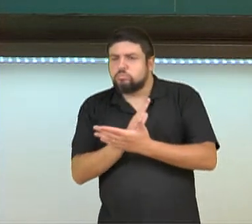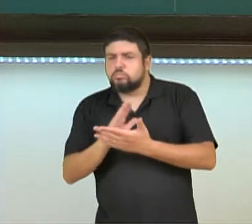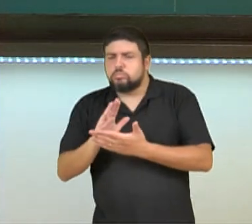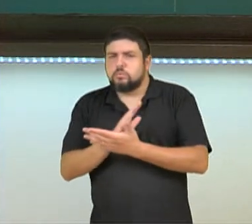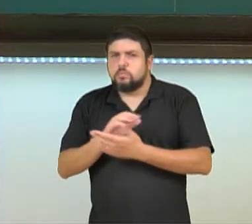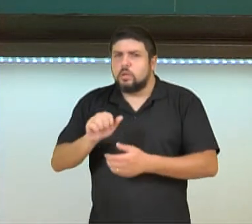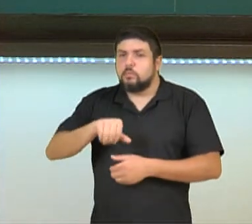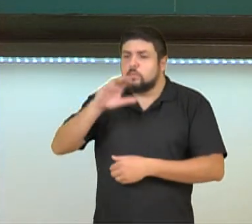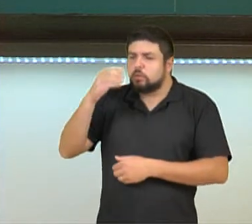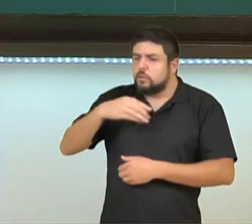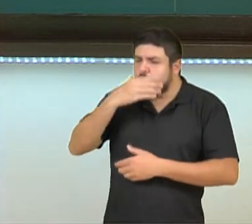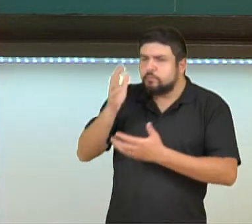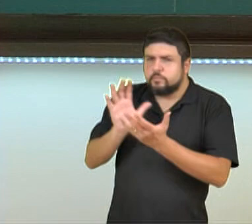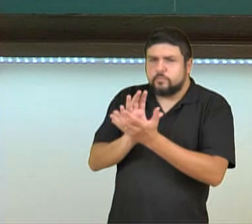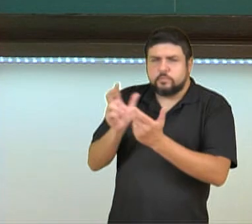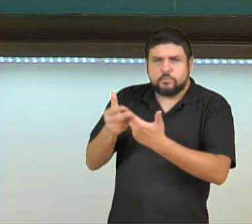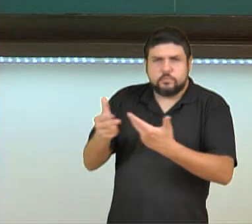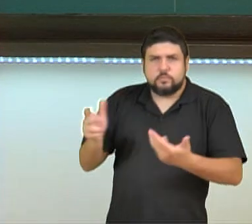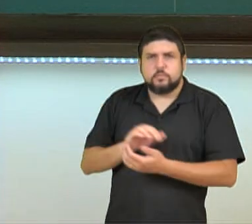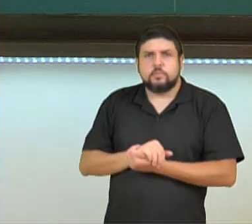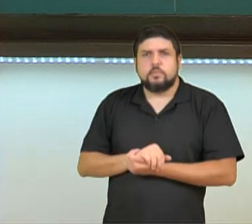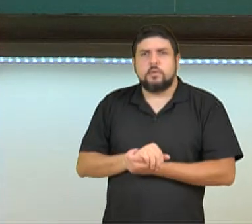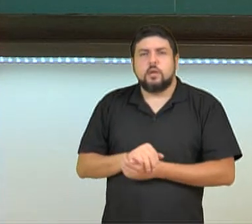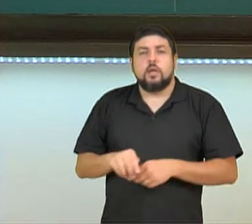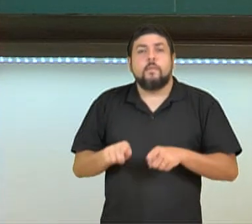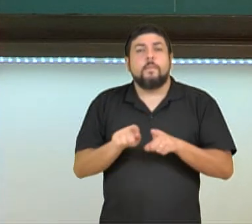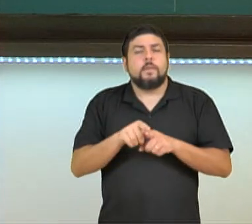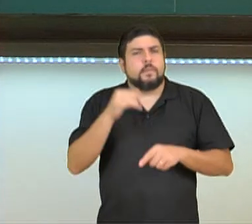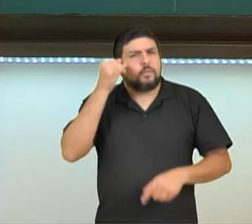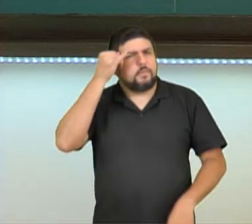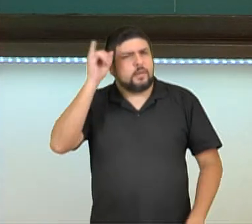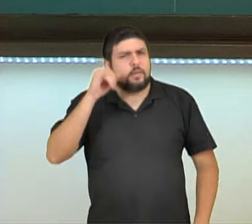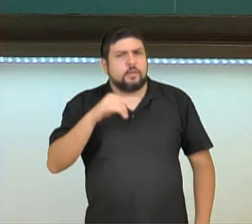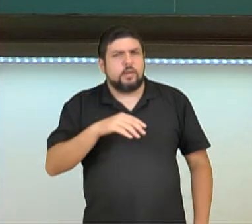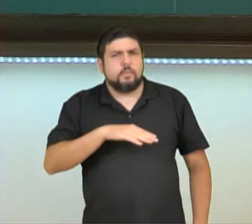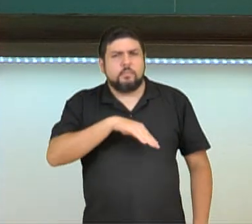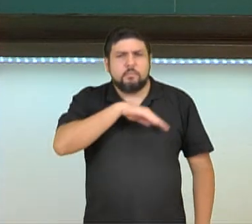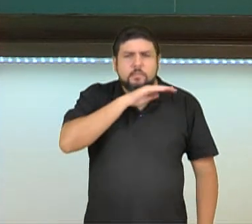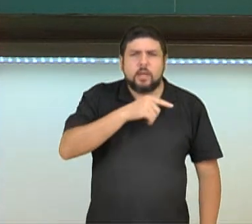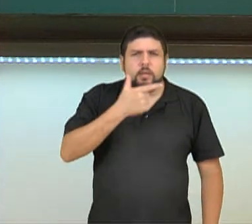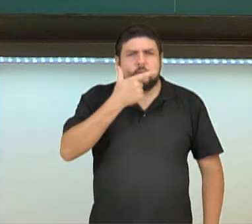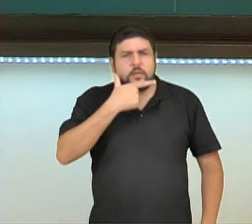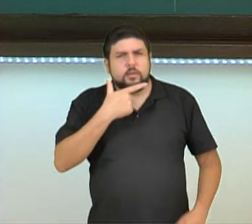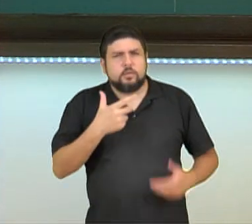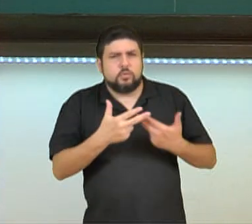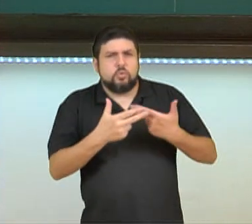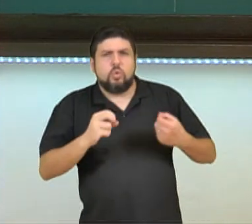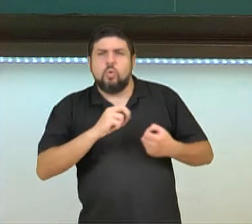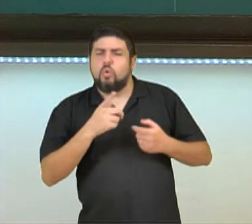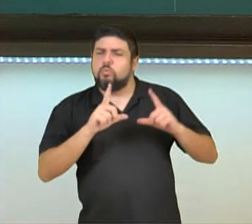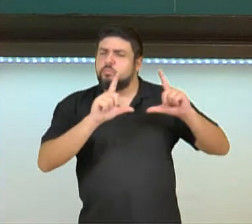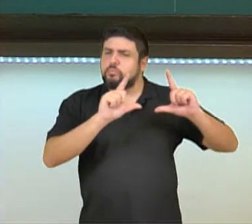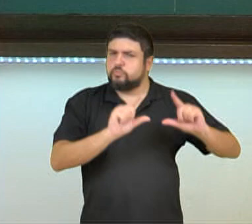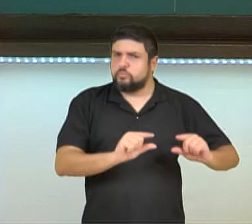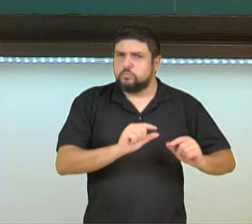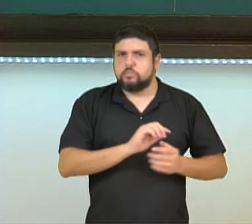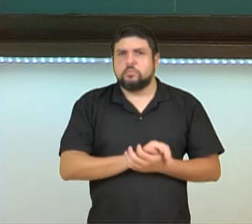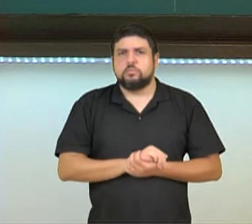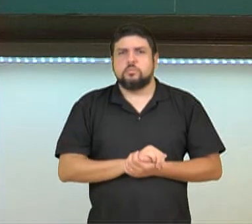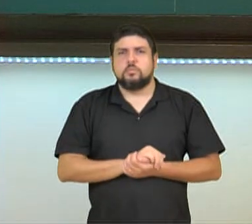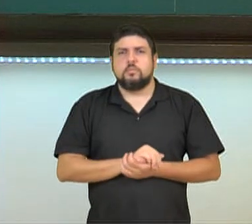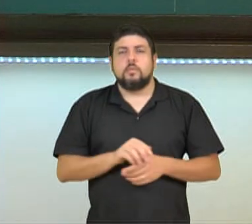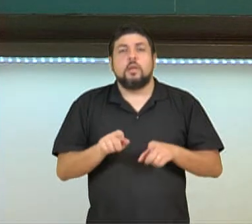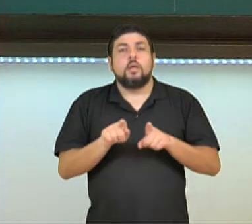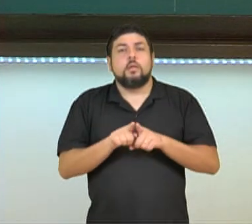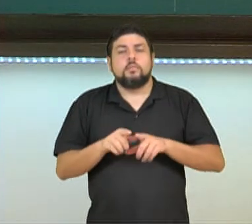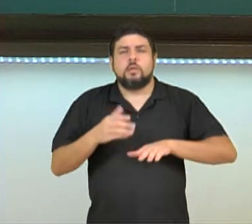mais natural, evitar alimentos ultraprocessados ou consumir com moderação, a prática de